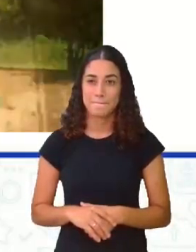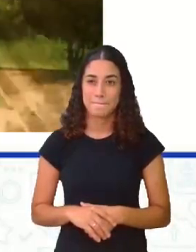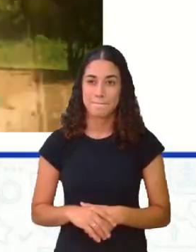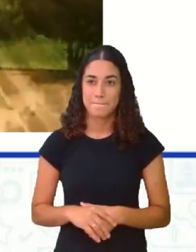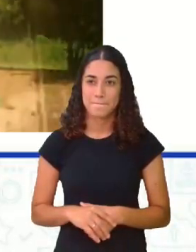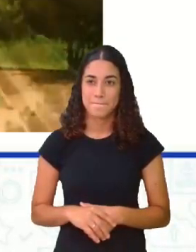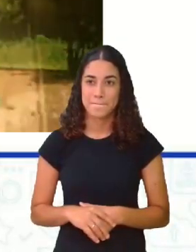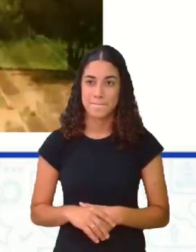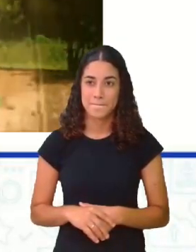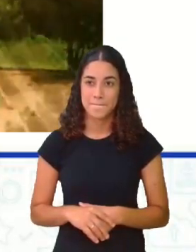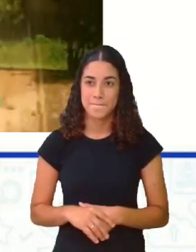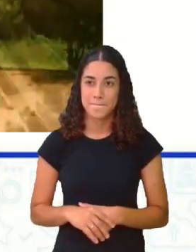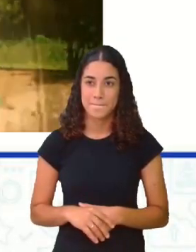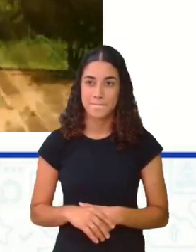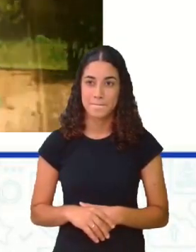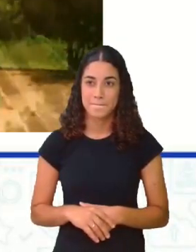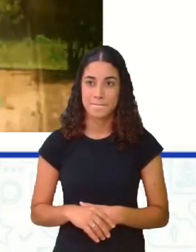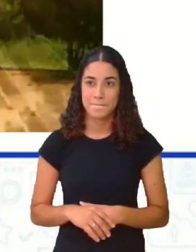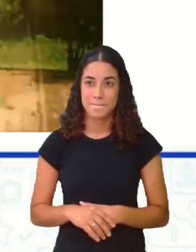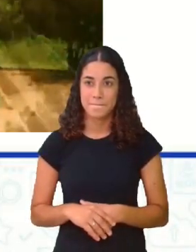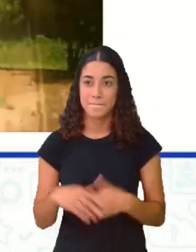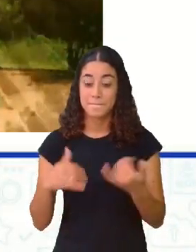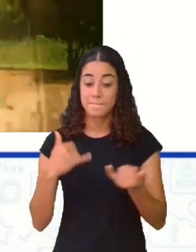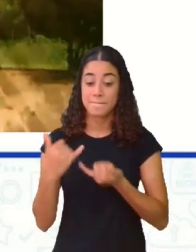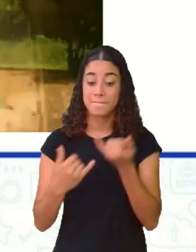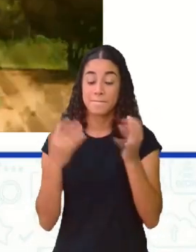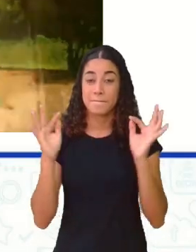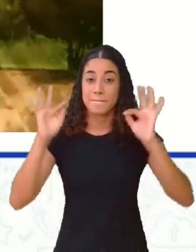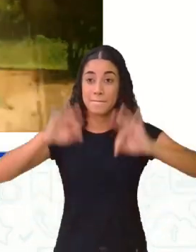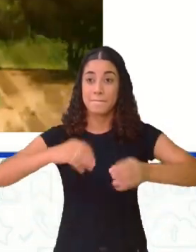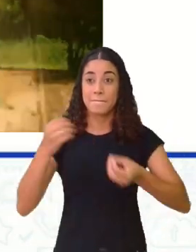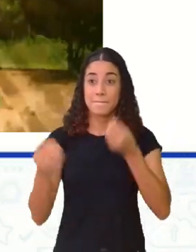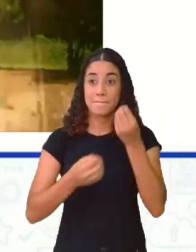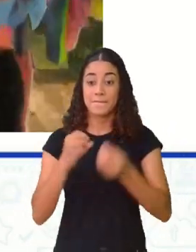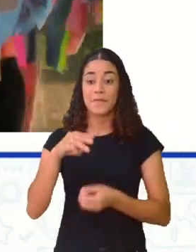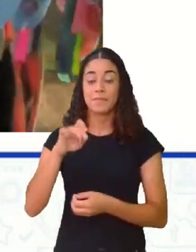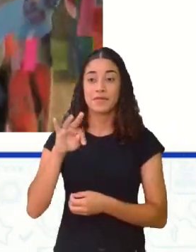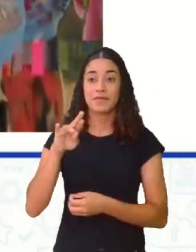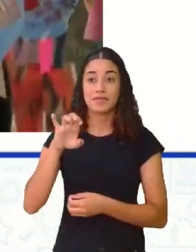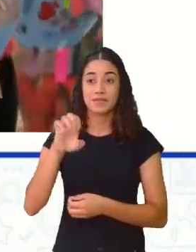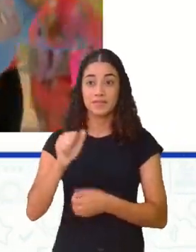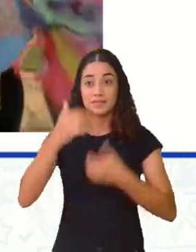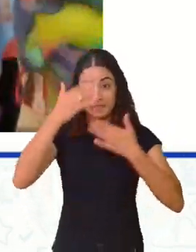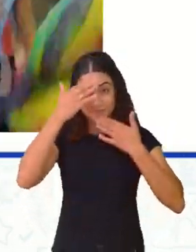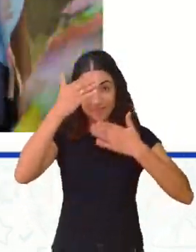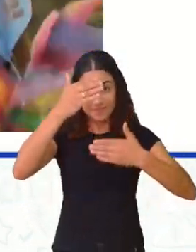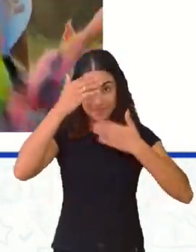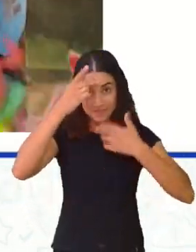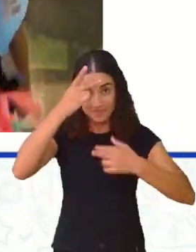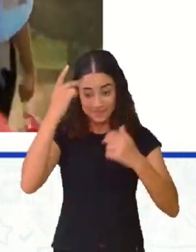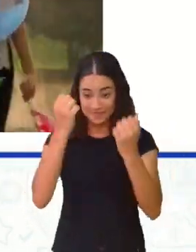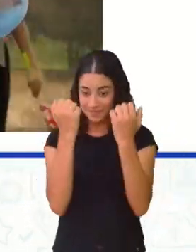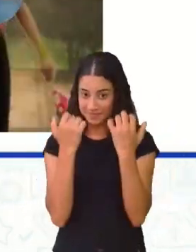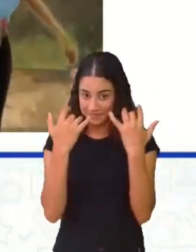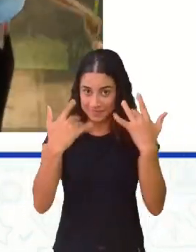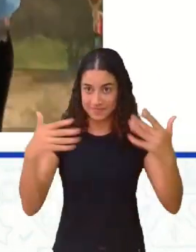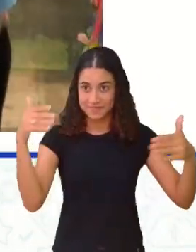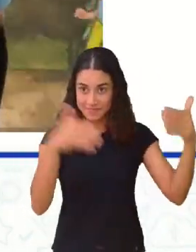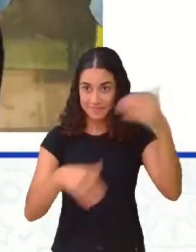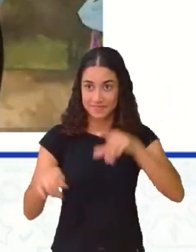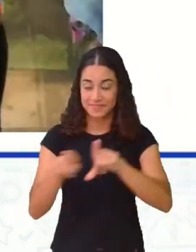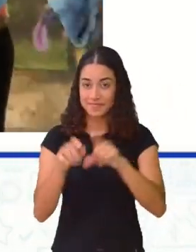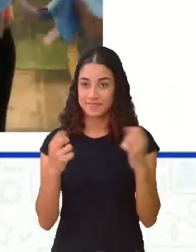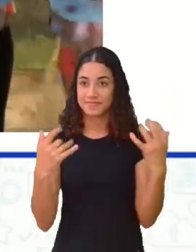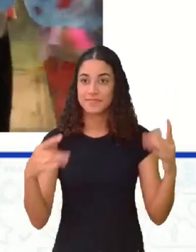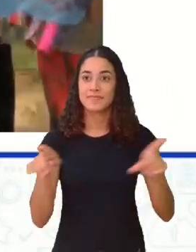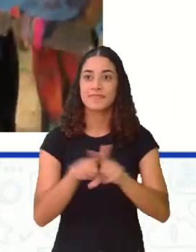E a brincadeira termina com o mestre saudando com o viva. Agradecendo aos participantes, ao público